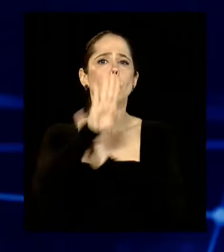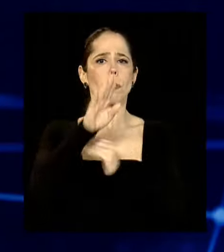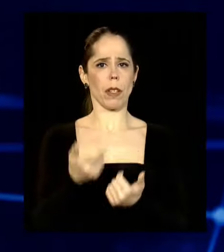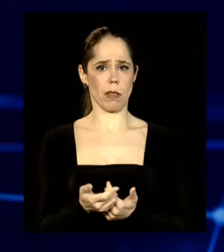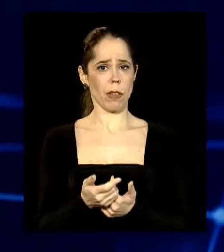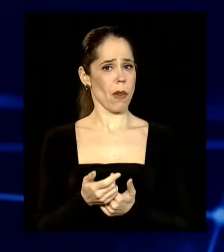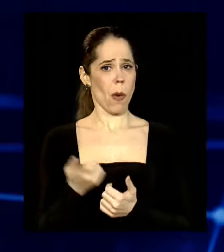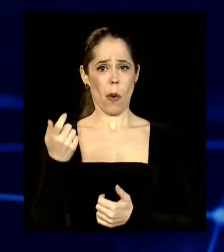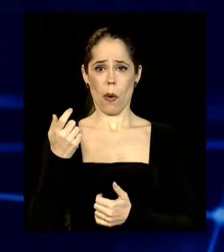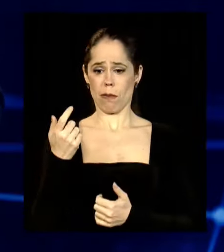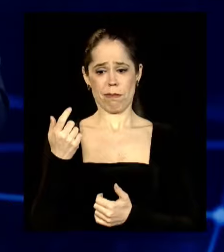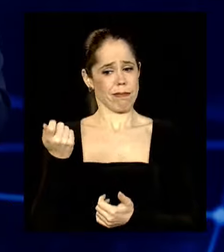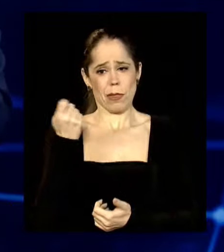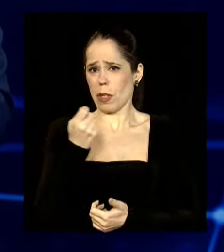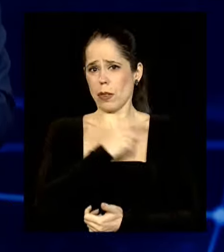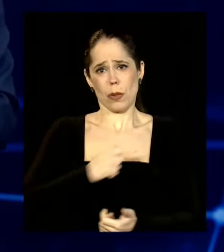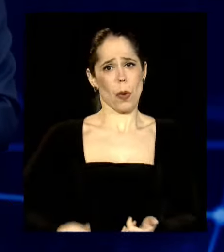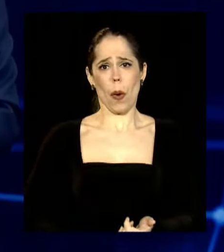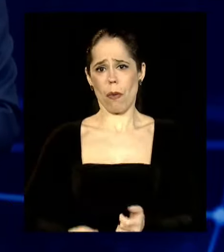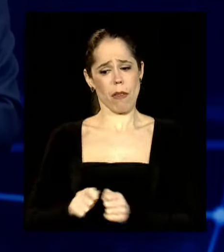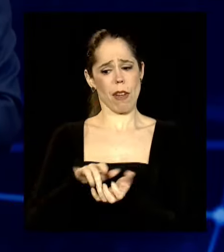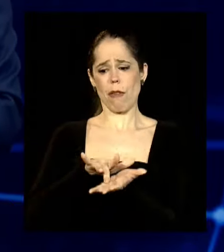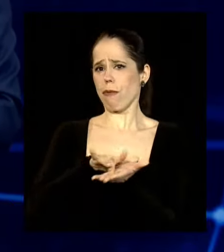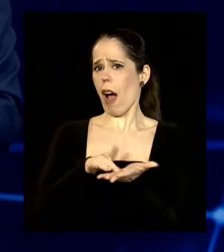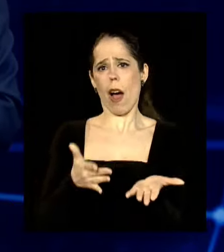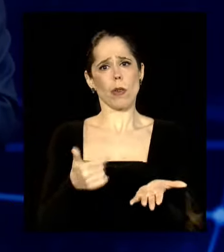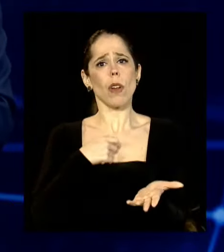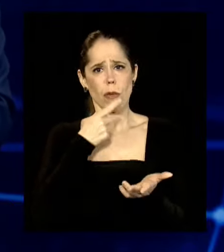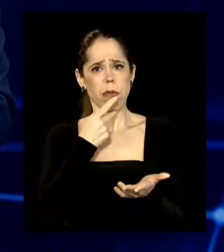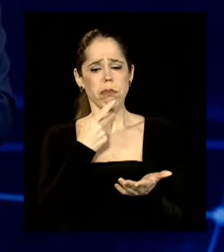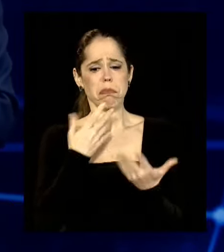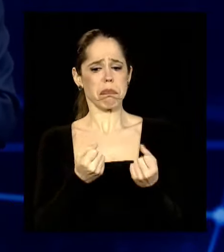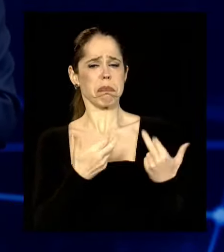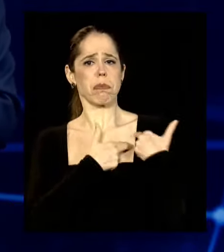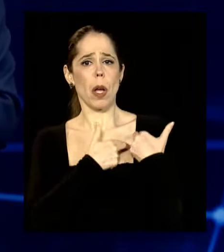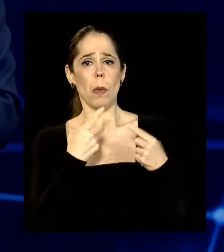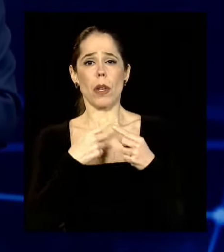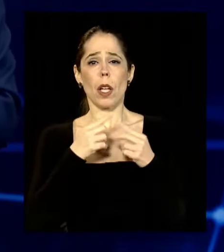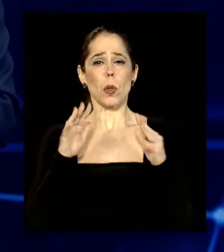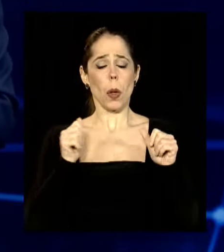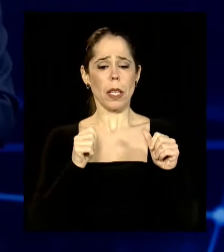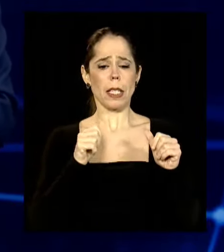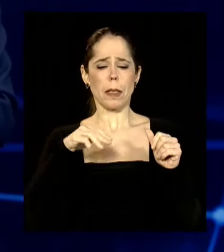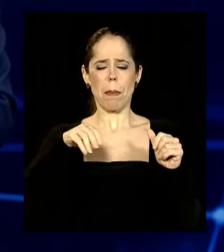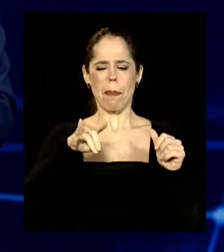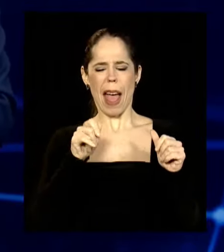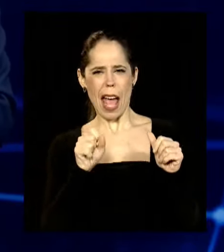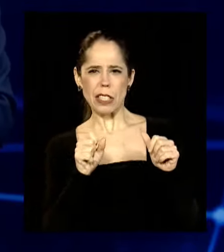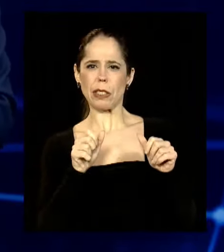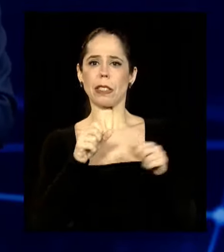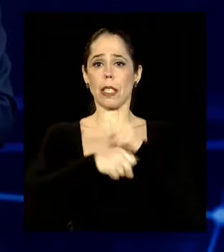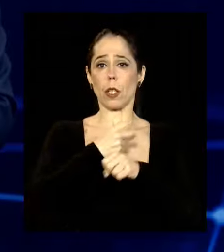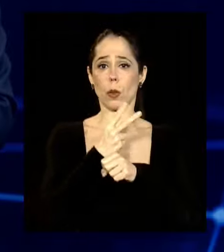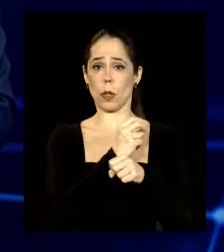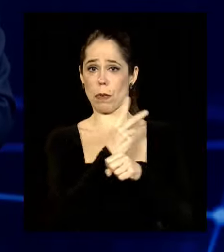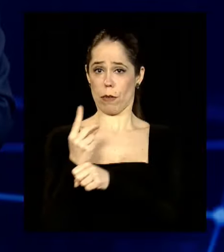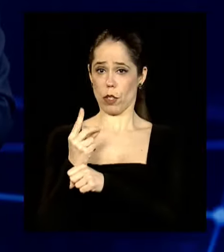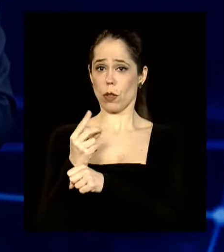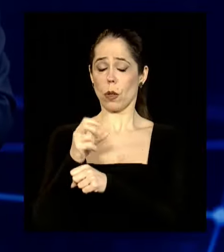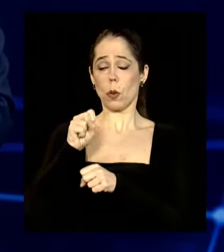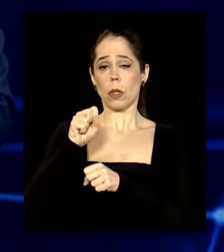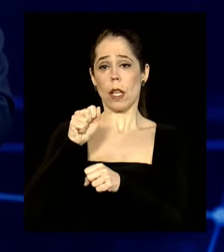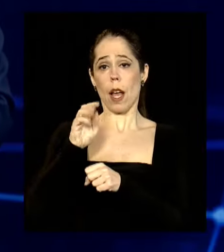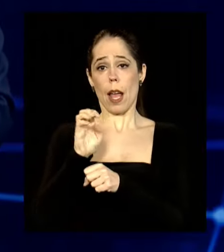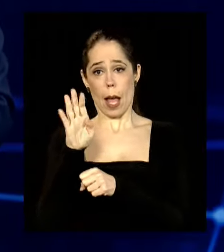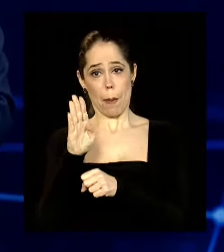responsabilidade. Por quê? Todas as médias no ano de 2021 foram, no Saeb, com exceção de